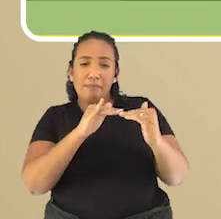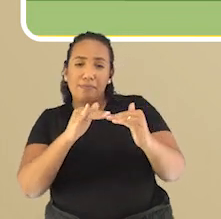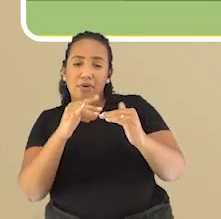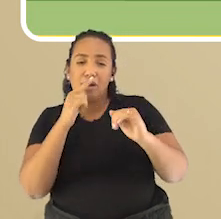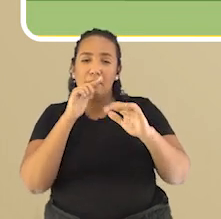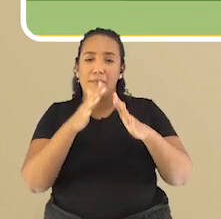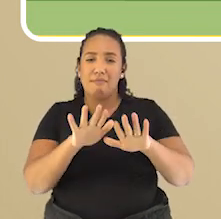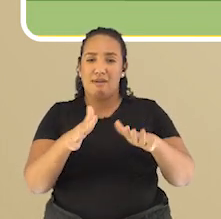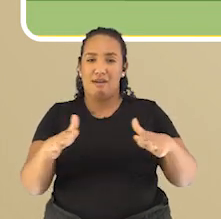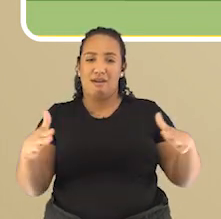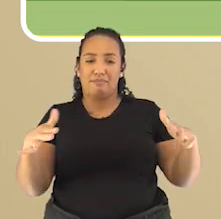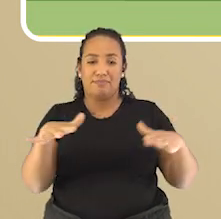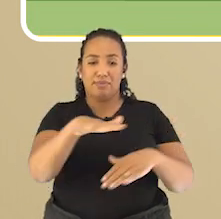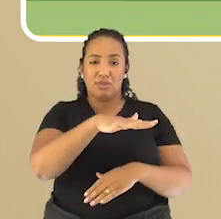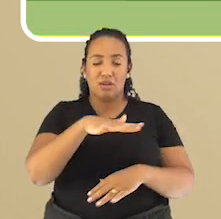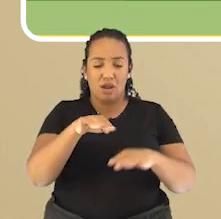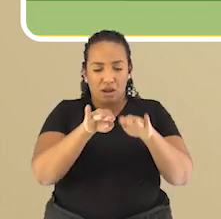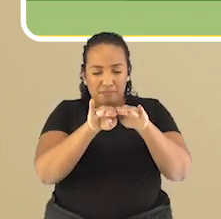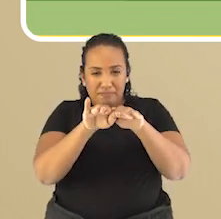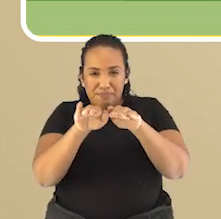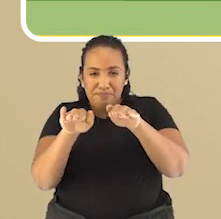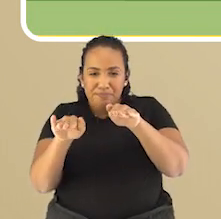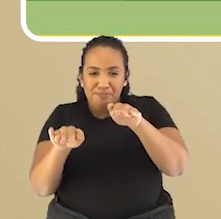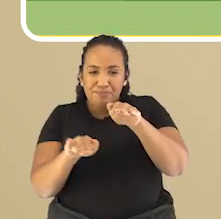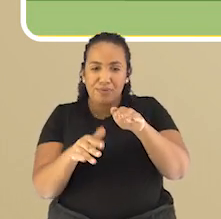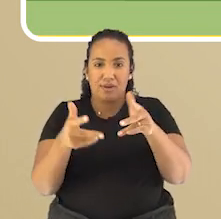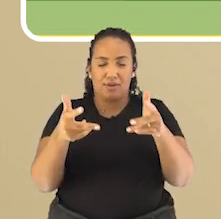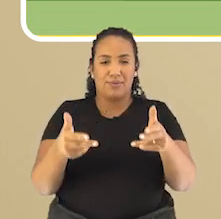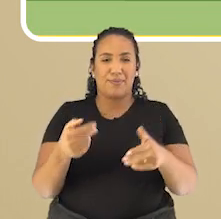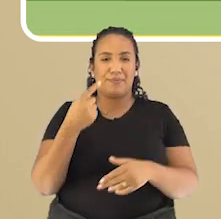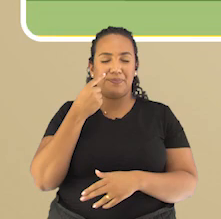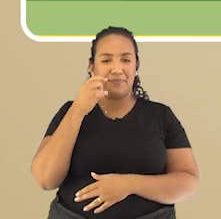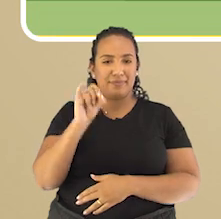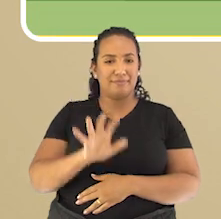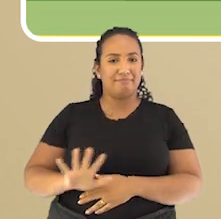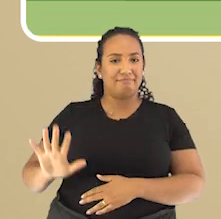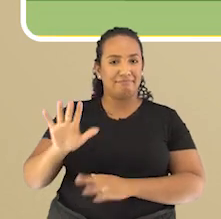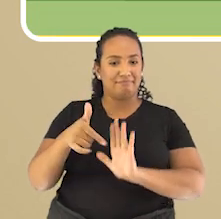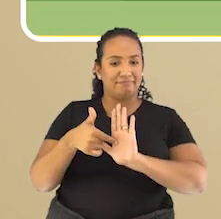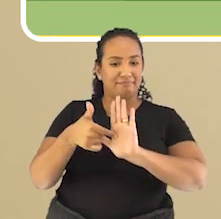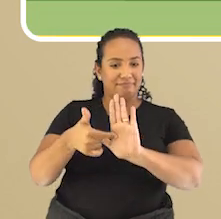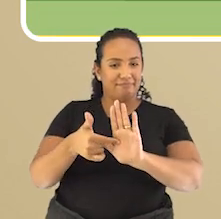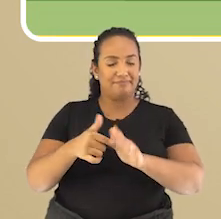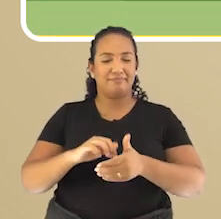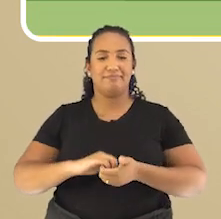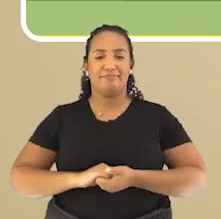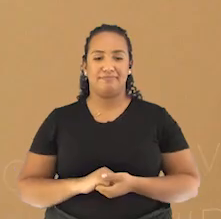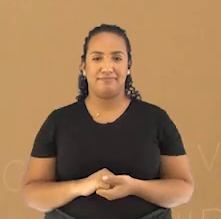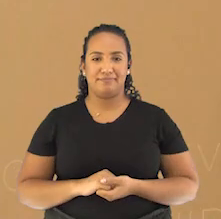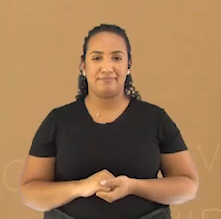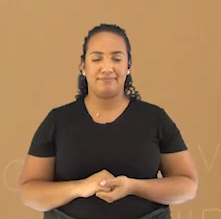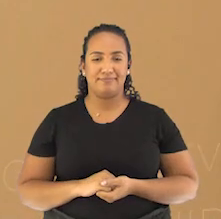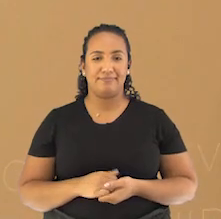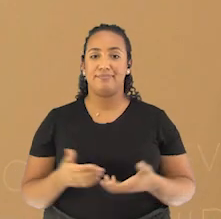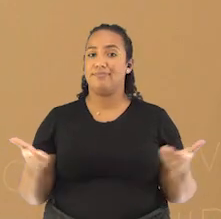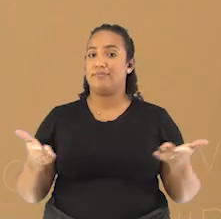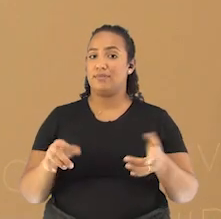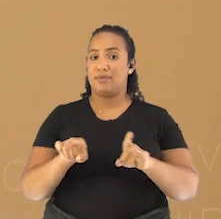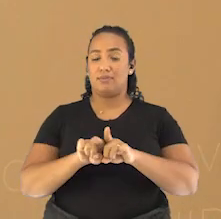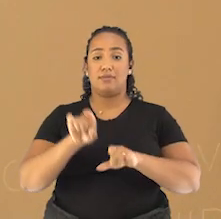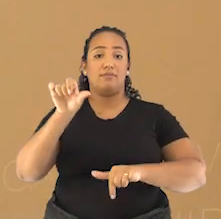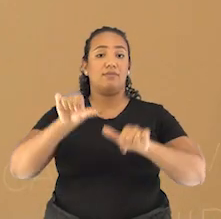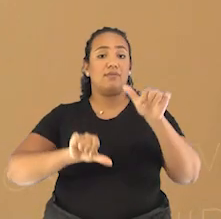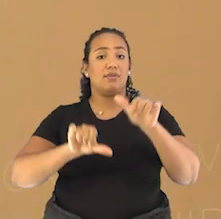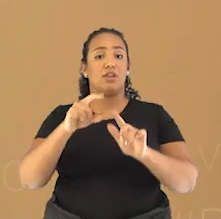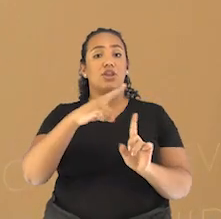mar. São áreas mais rebaixadas, como podemos observar aí na imagem apresentada para vocês. Vamos analisar